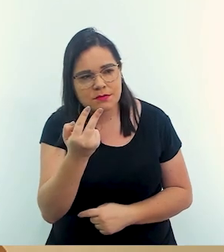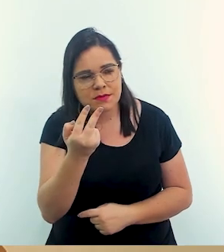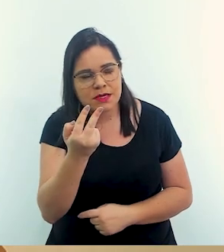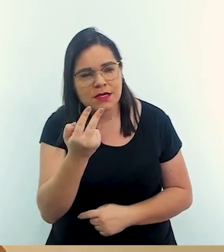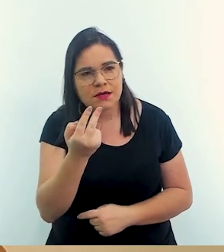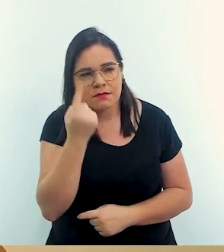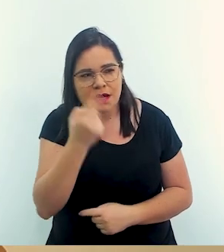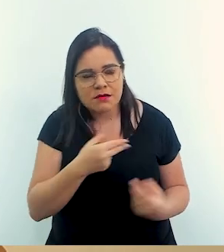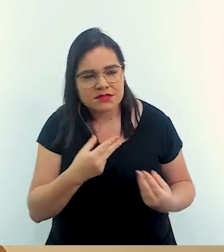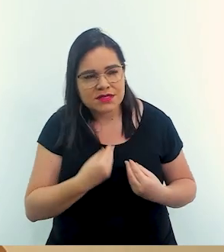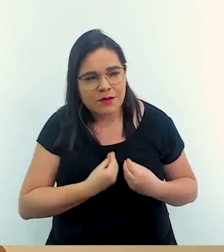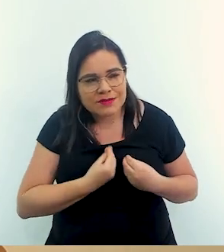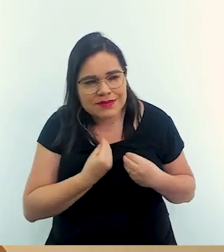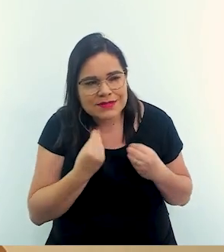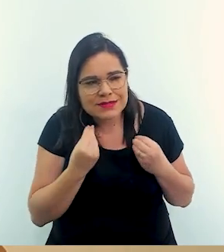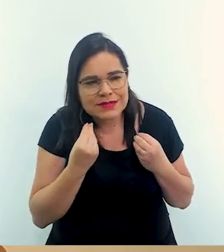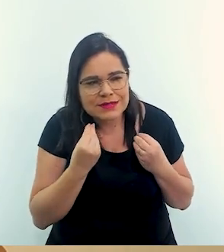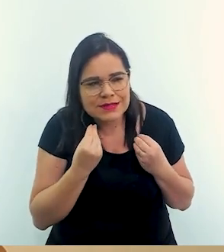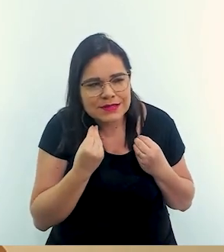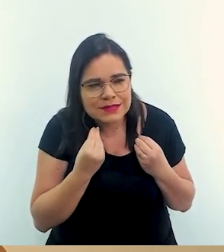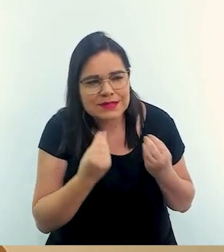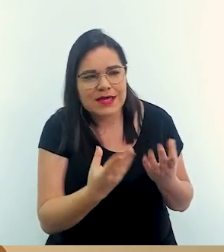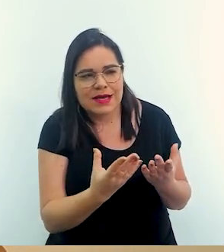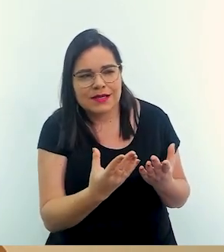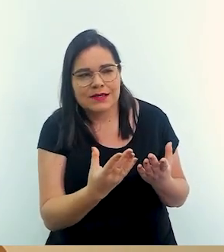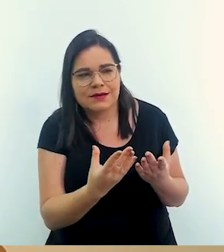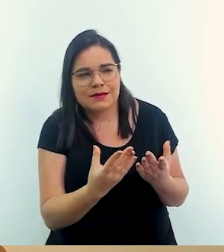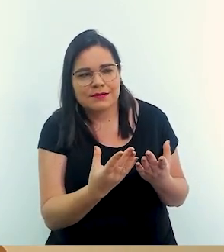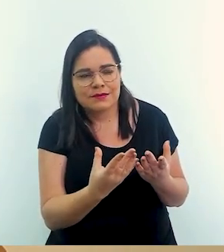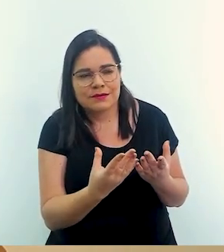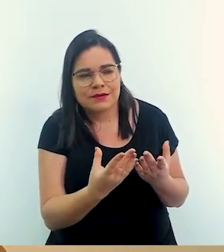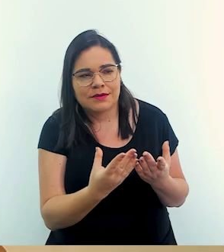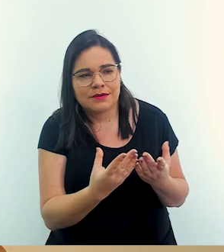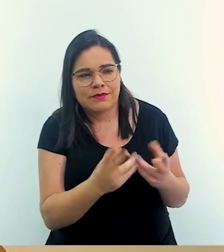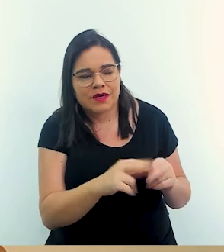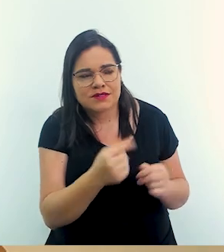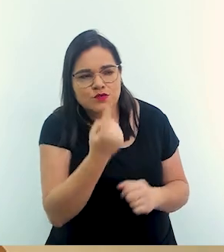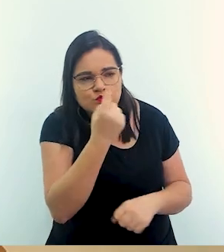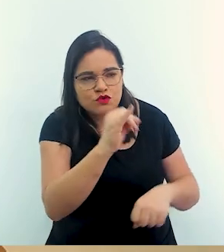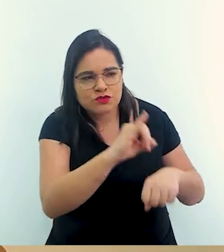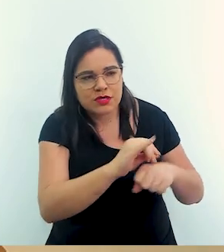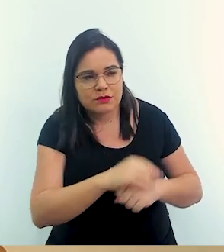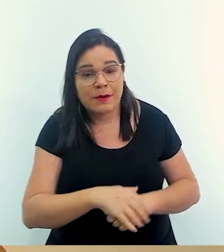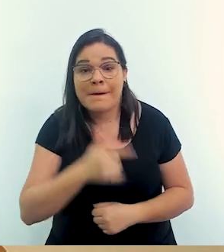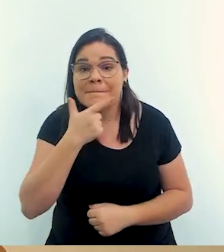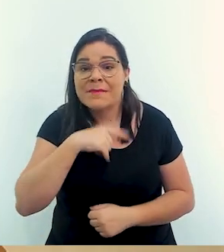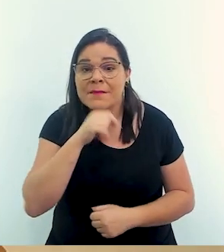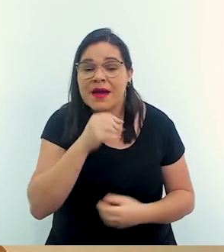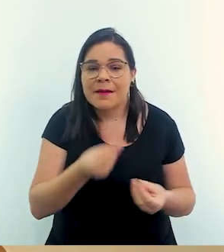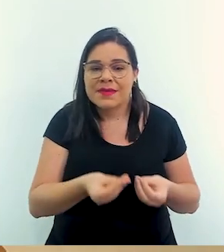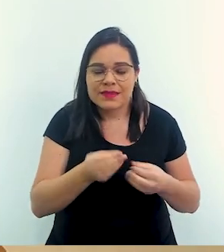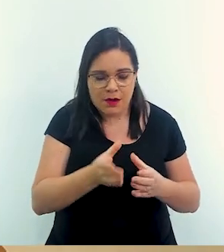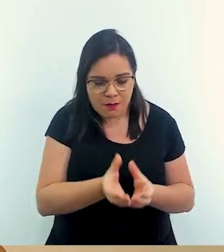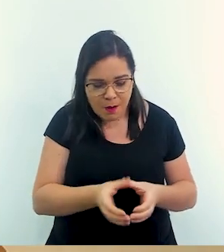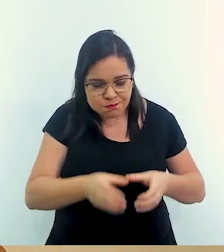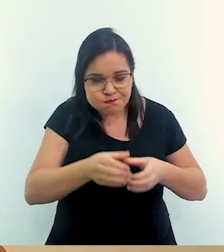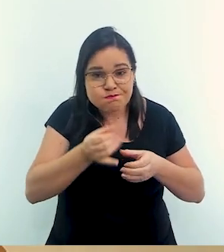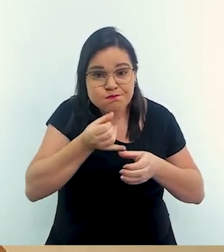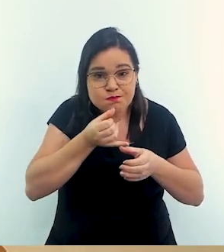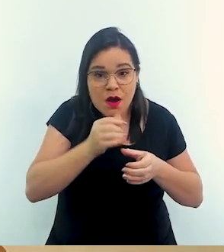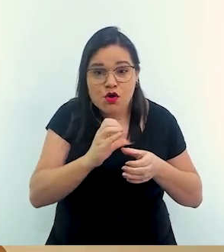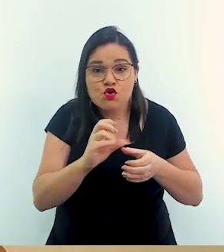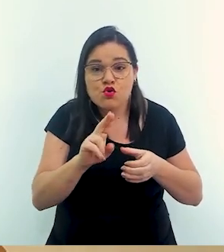eu daria em troca desse único desse único objeto meu pai me deu uma cuia